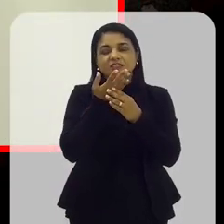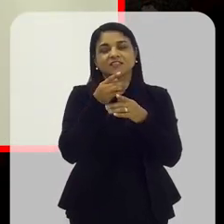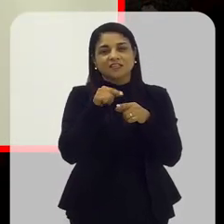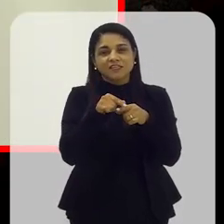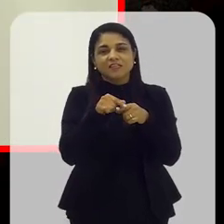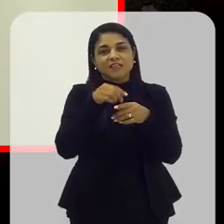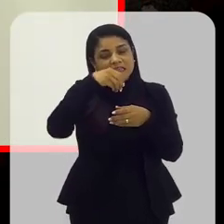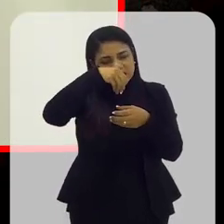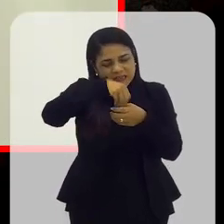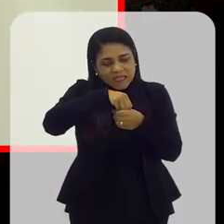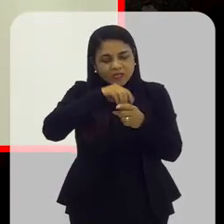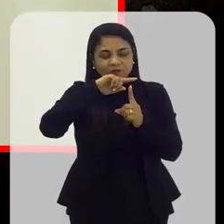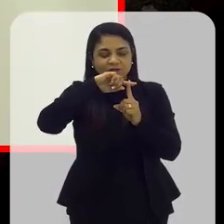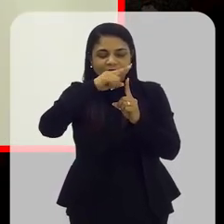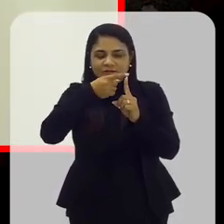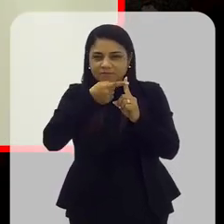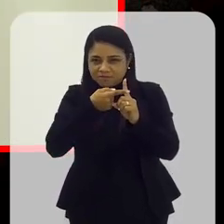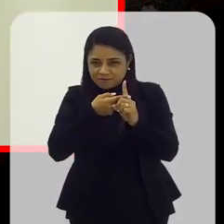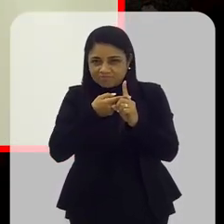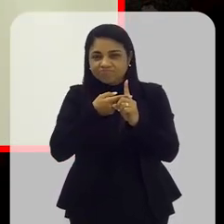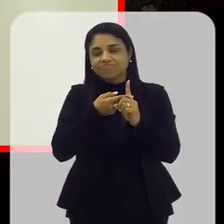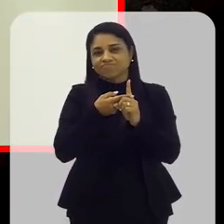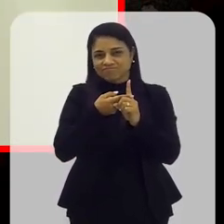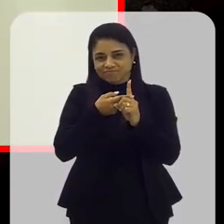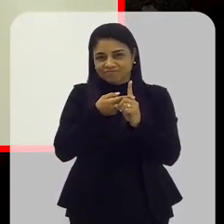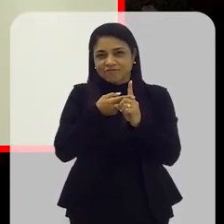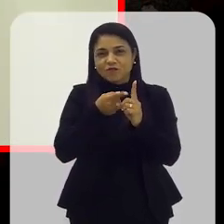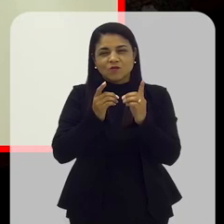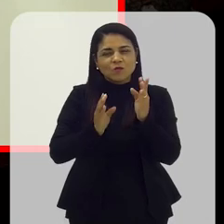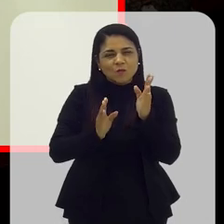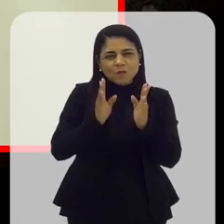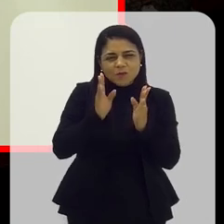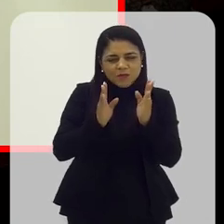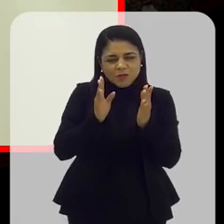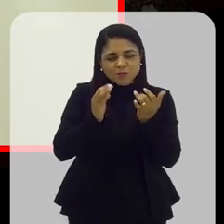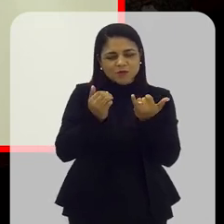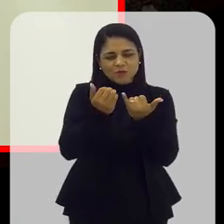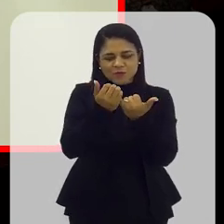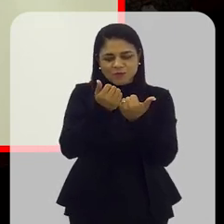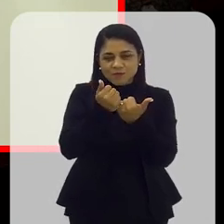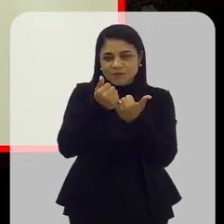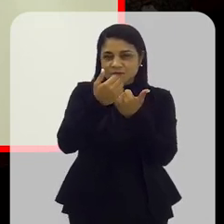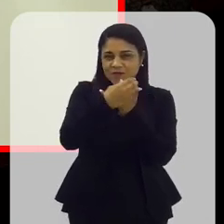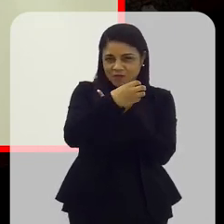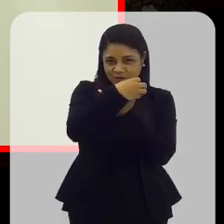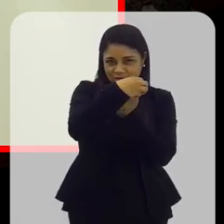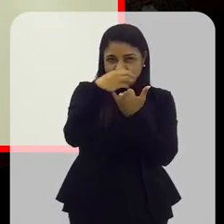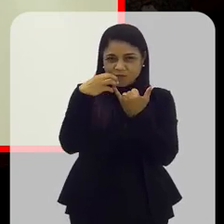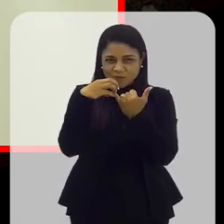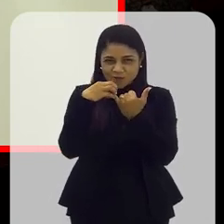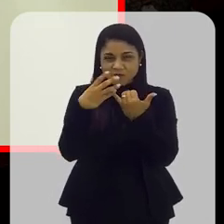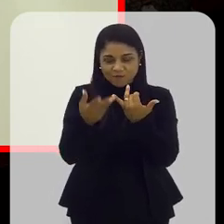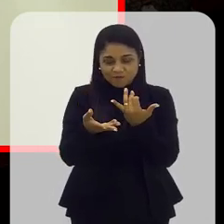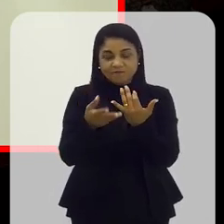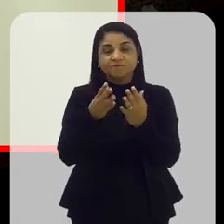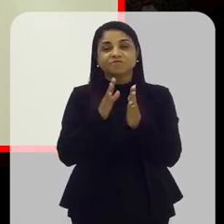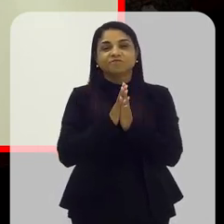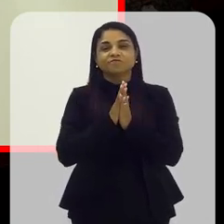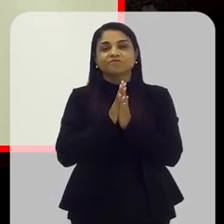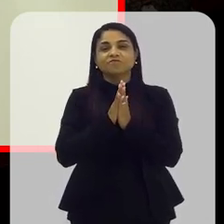dentários ainda dentro da barriga da mãe, no período intraúterino, isso já é necessário.